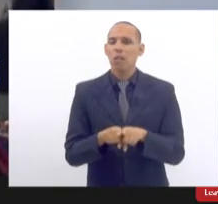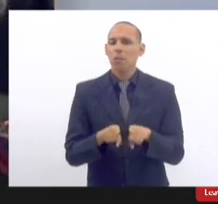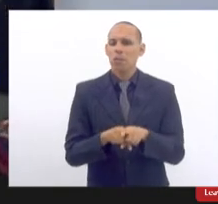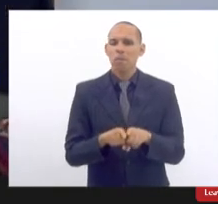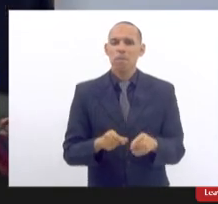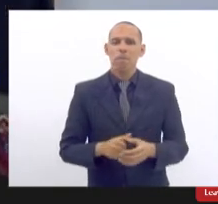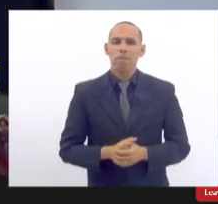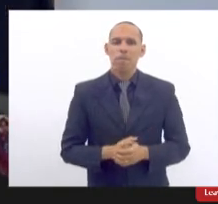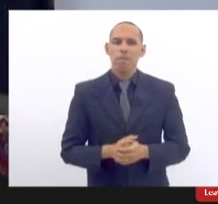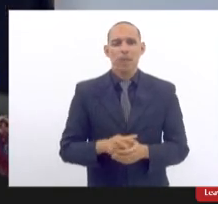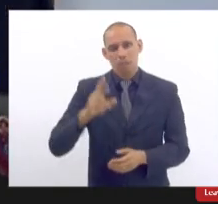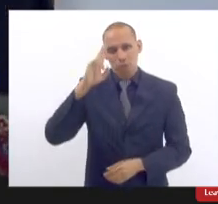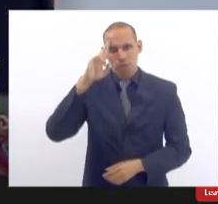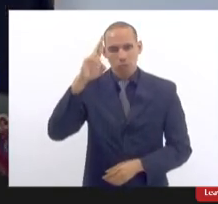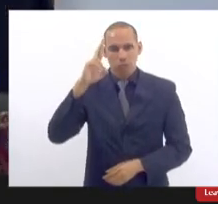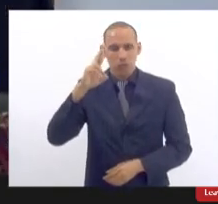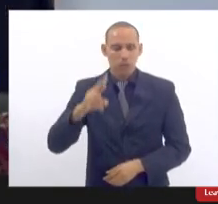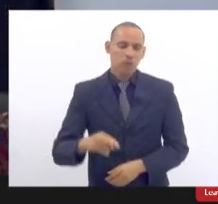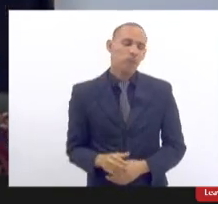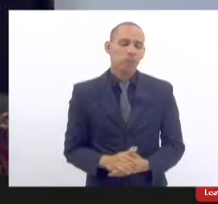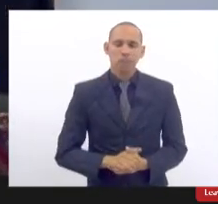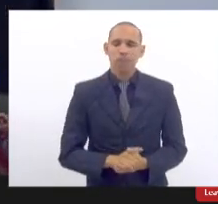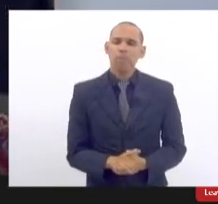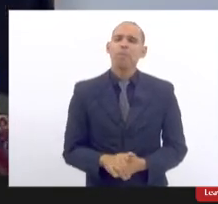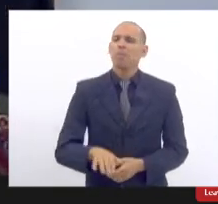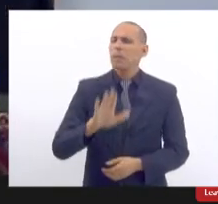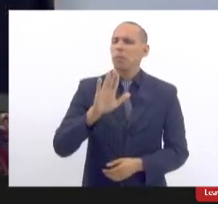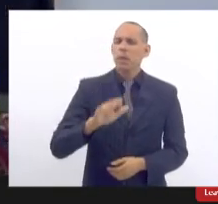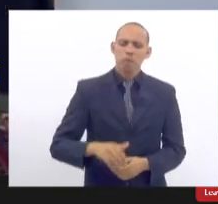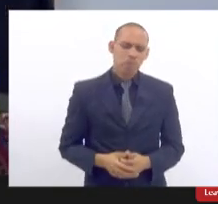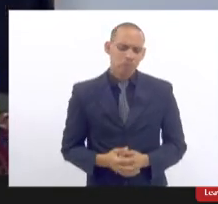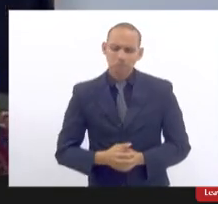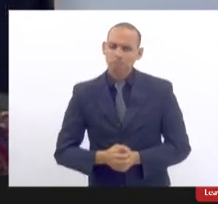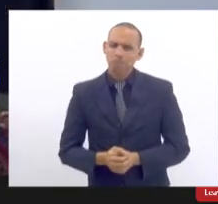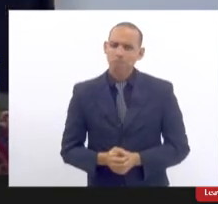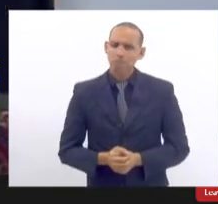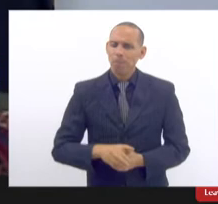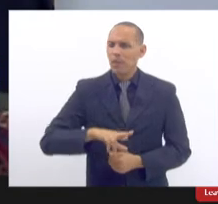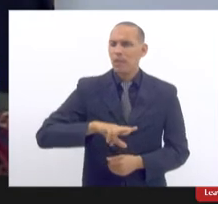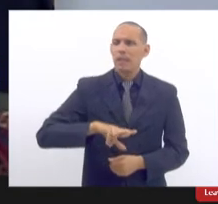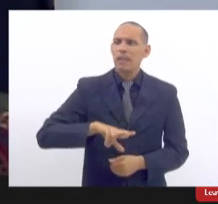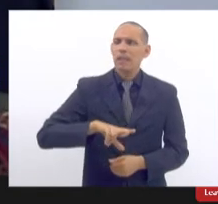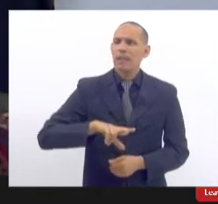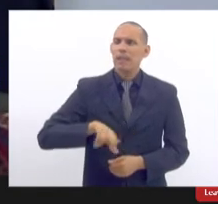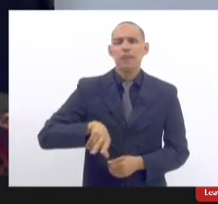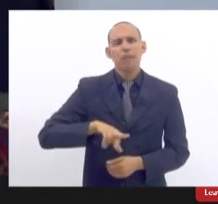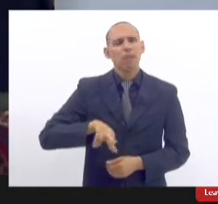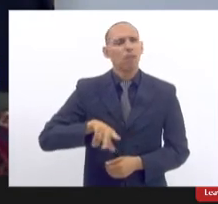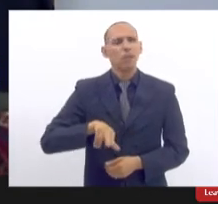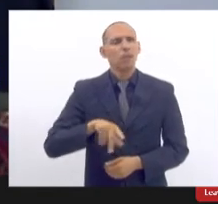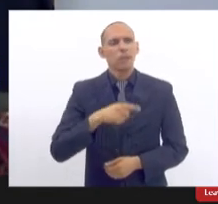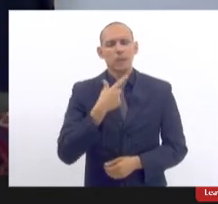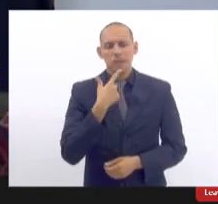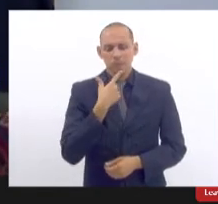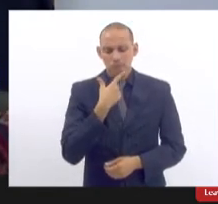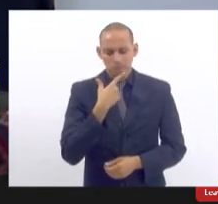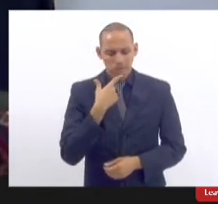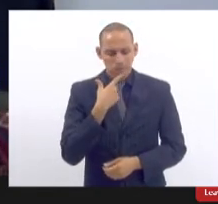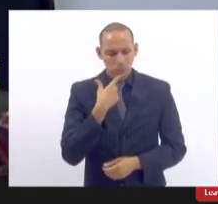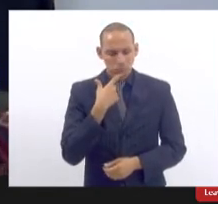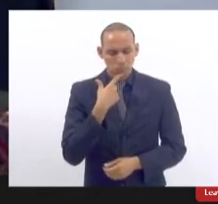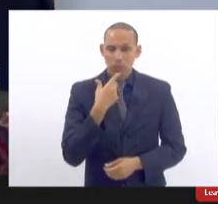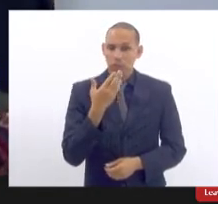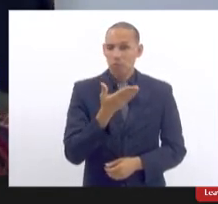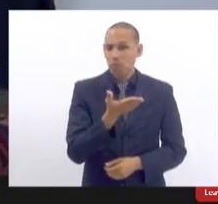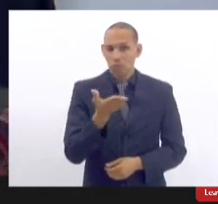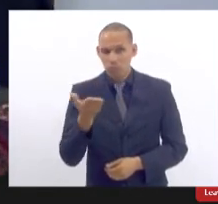superintendência mas por exemplo não é do vosso poder